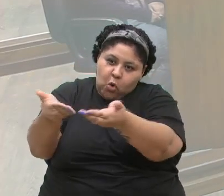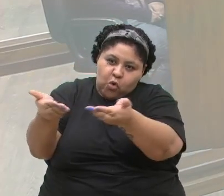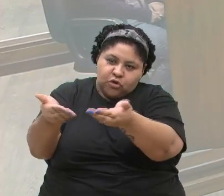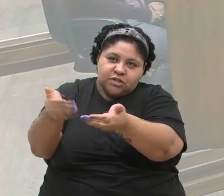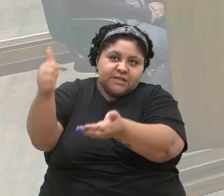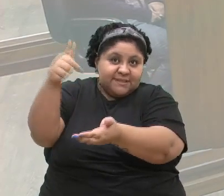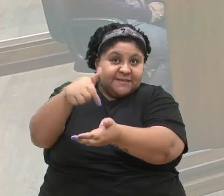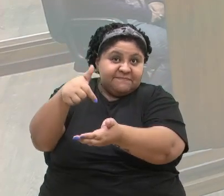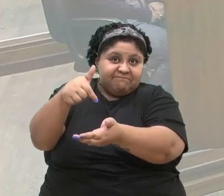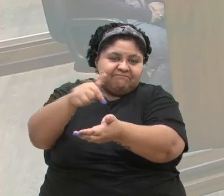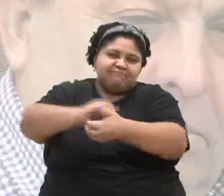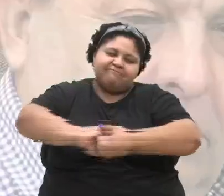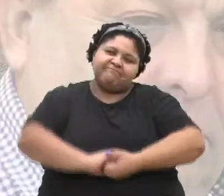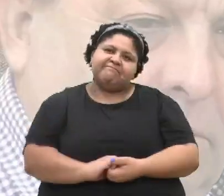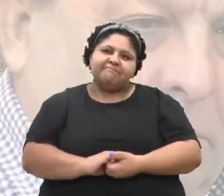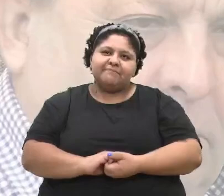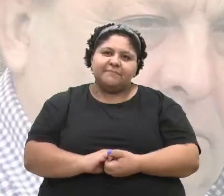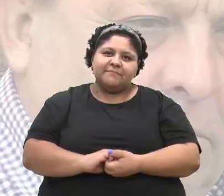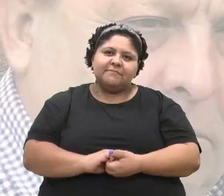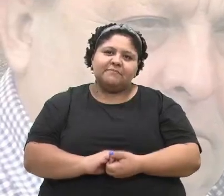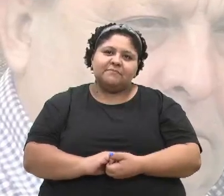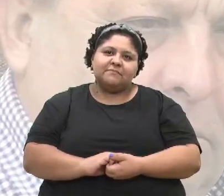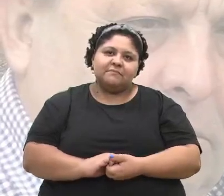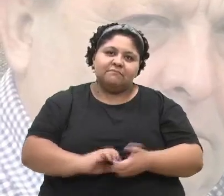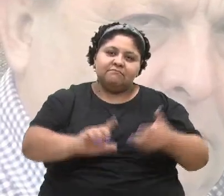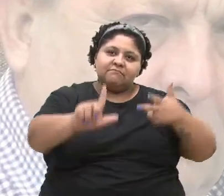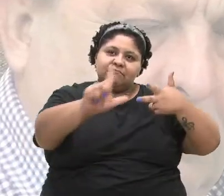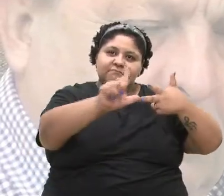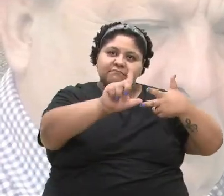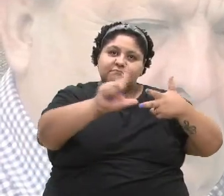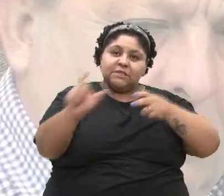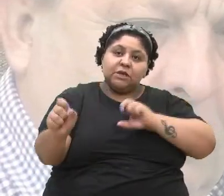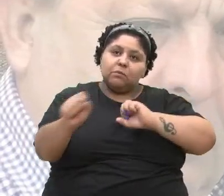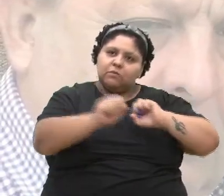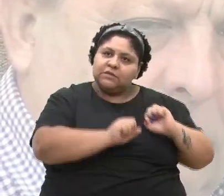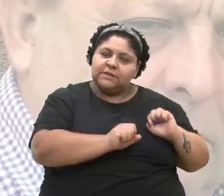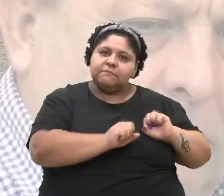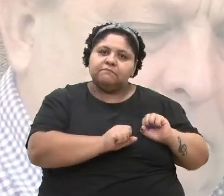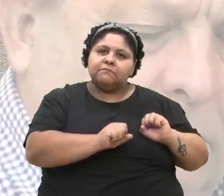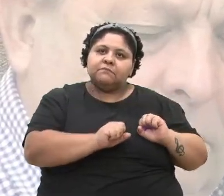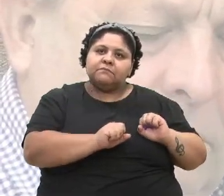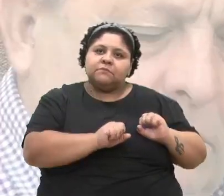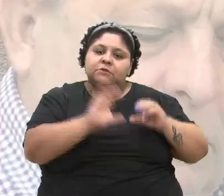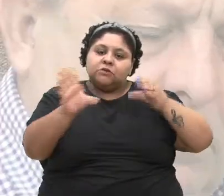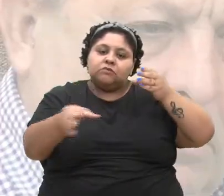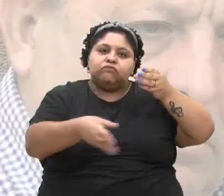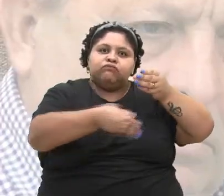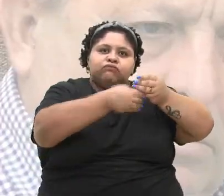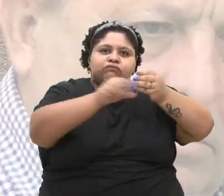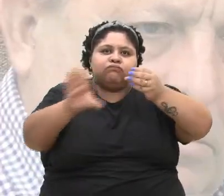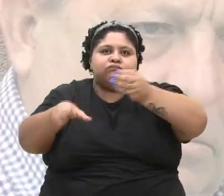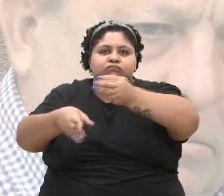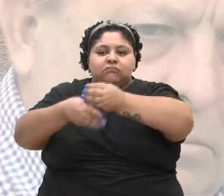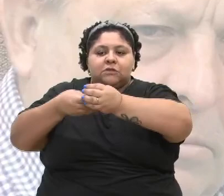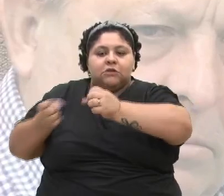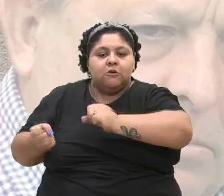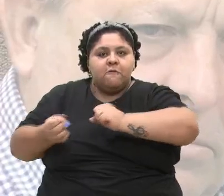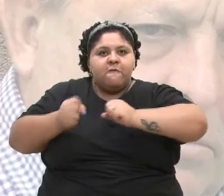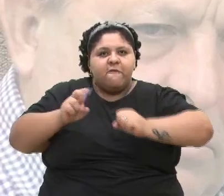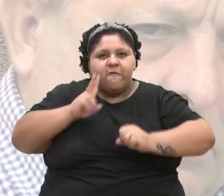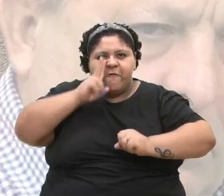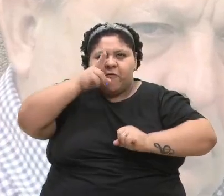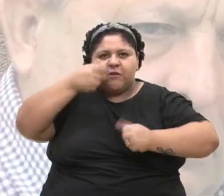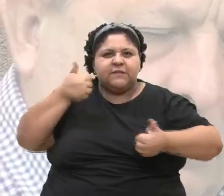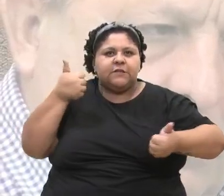legislativo para poder se somar os seus esforços juntamente com eles,